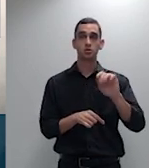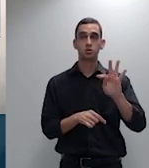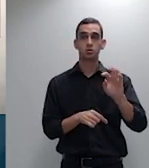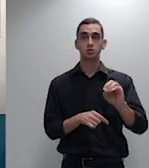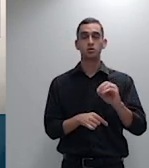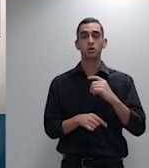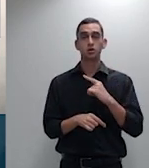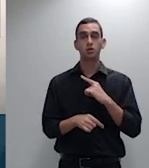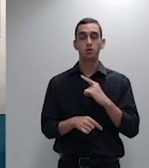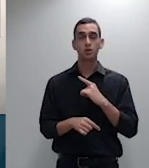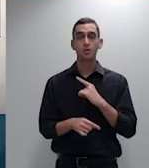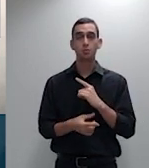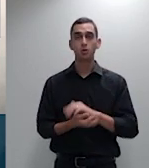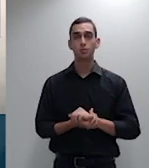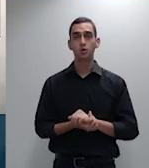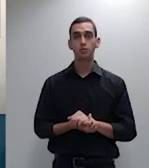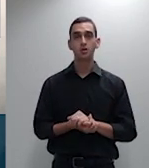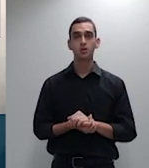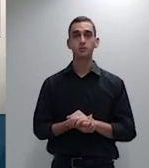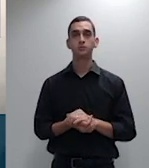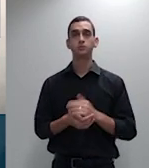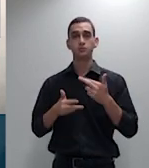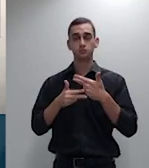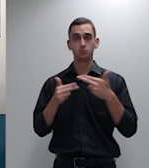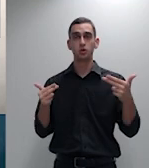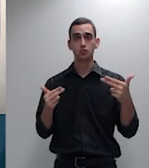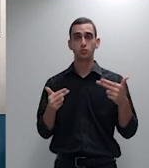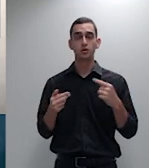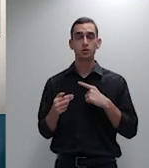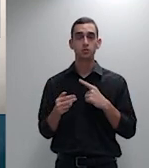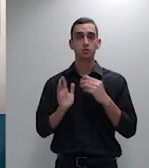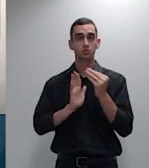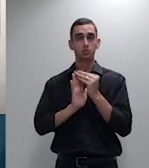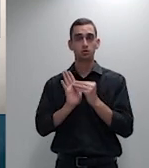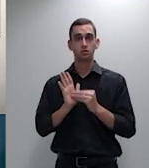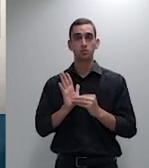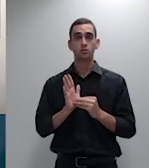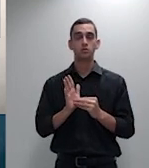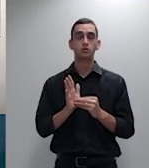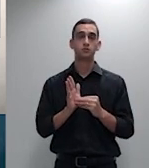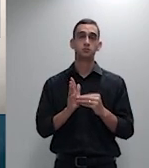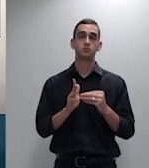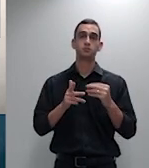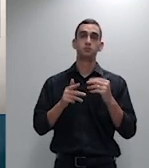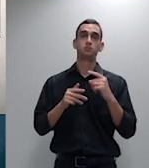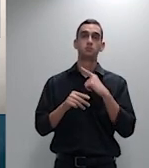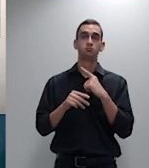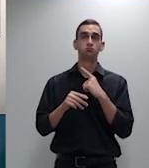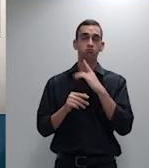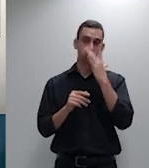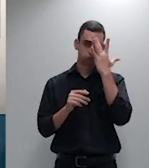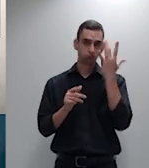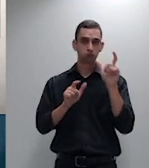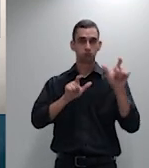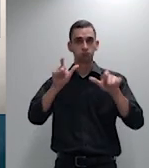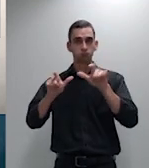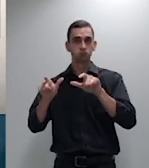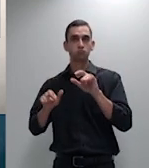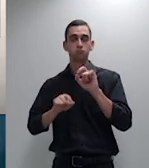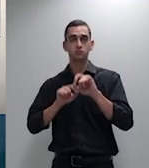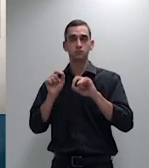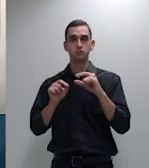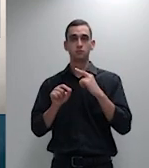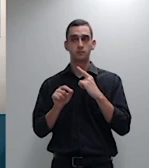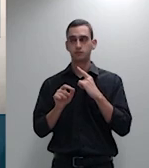argumentou com o princípio da dignidade da pessoa humana por fim a parte demandante recorrente no